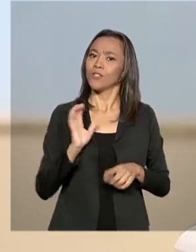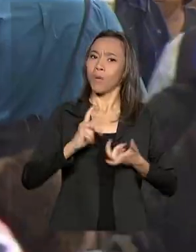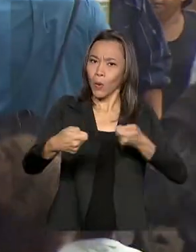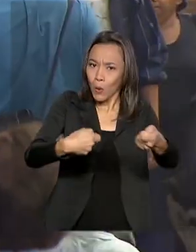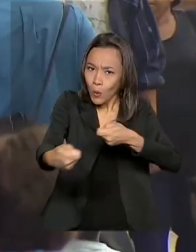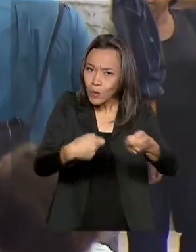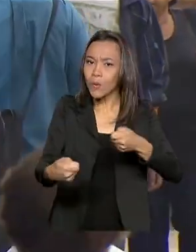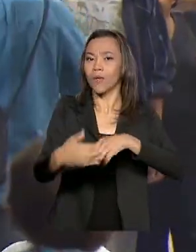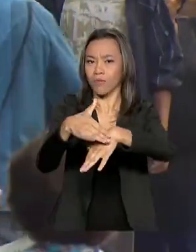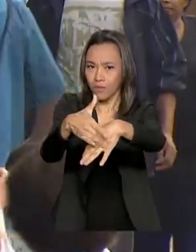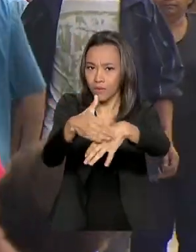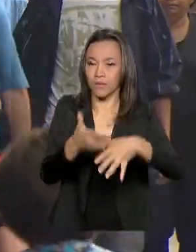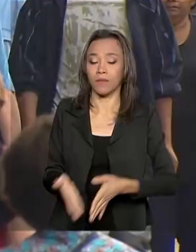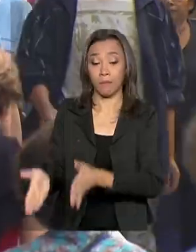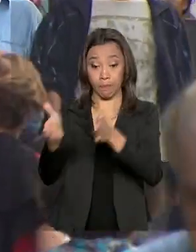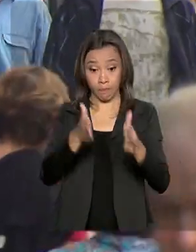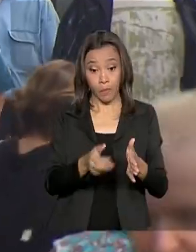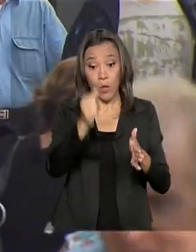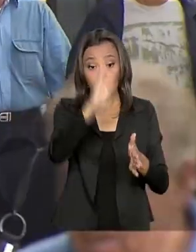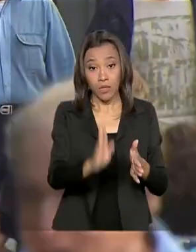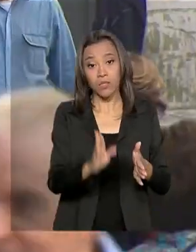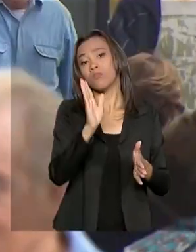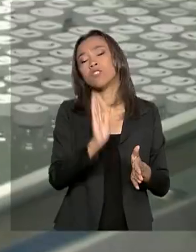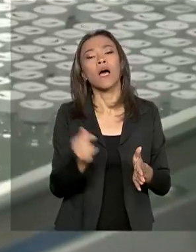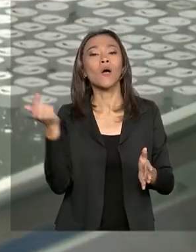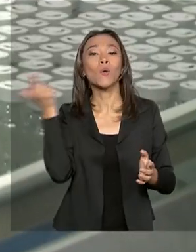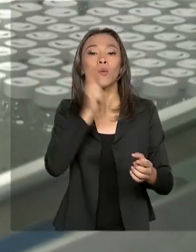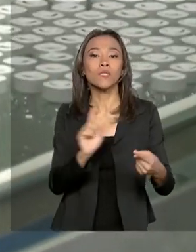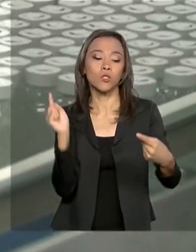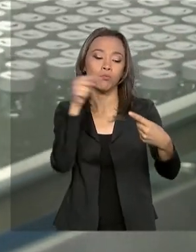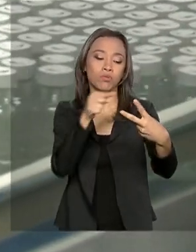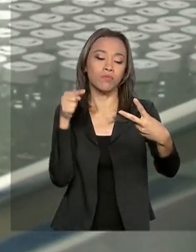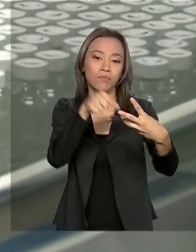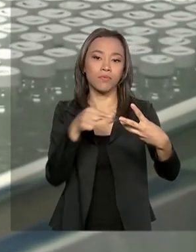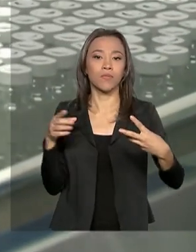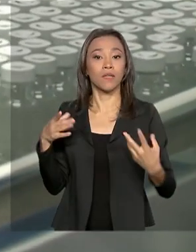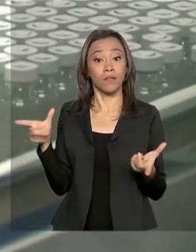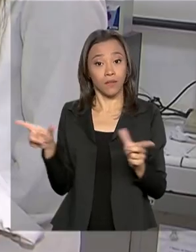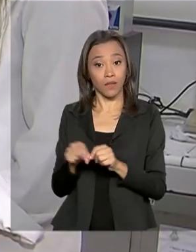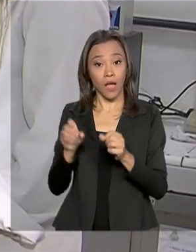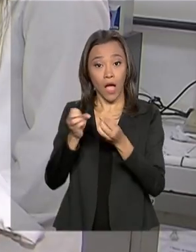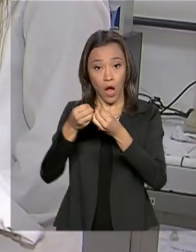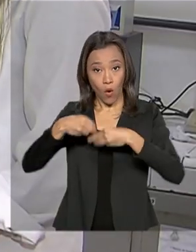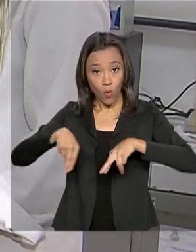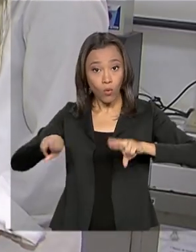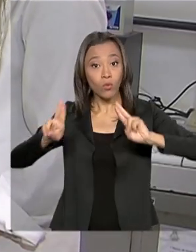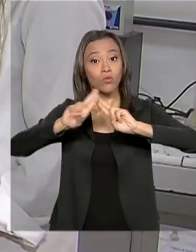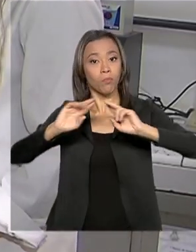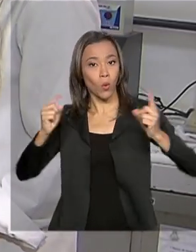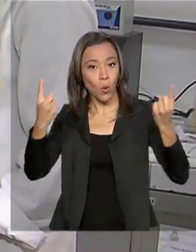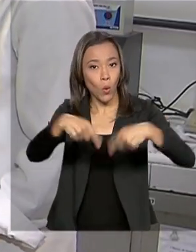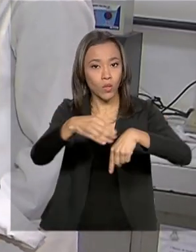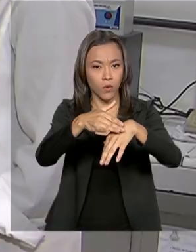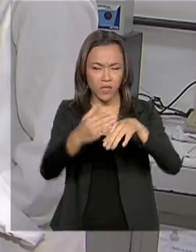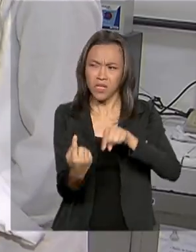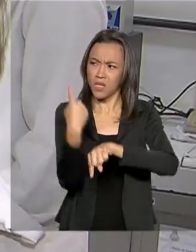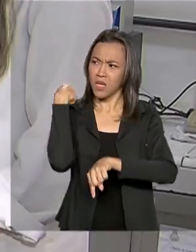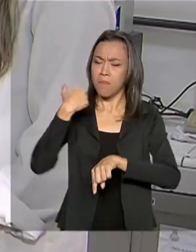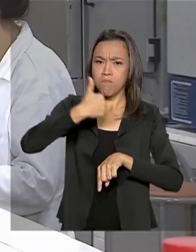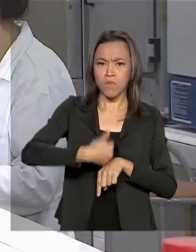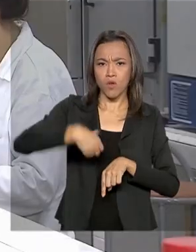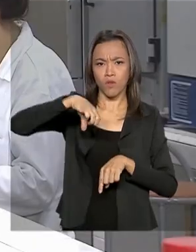tuberculose. O país até atingiu as metas do milênio da ONU para o enfrentamento da doença. De 1990